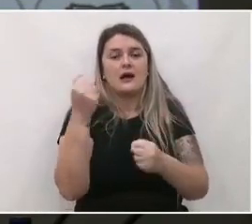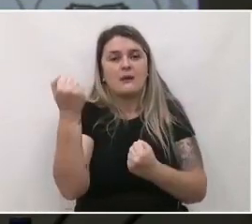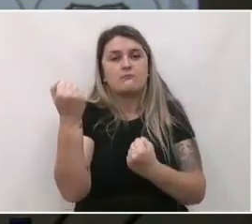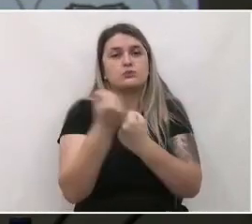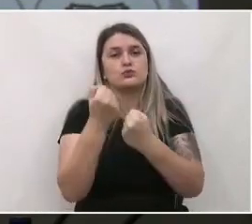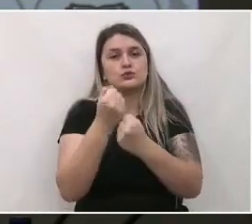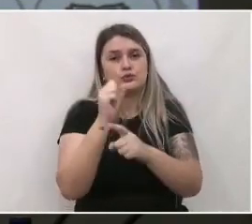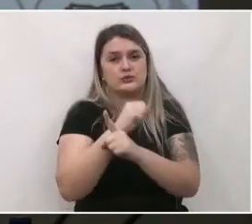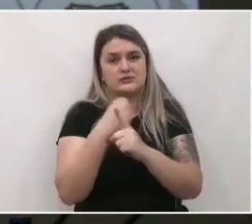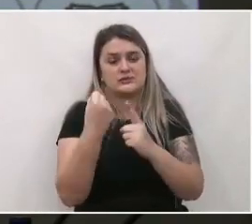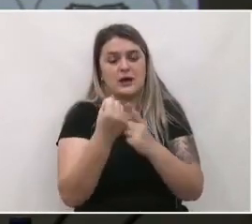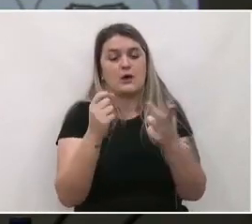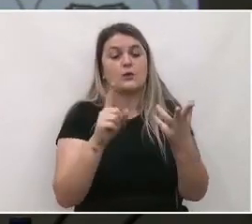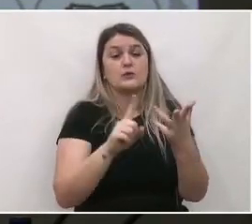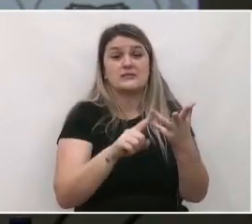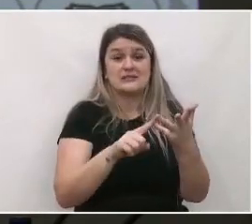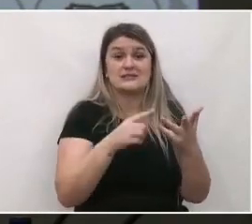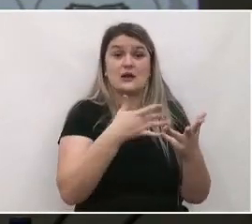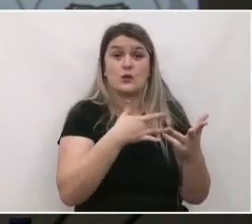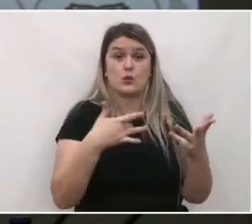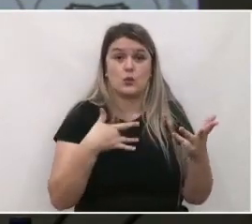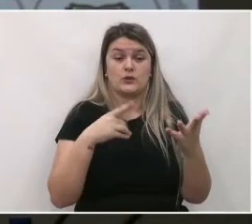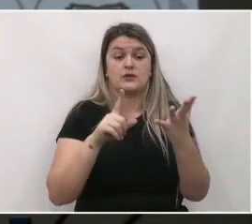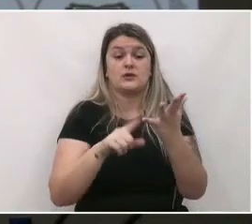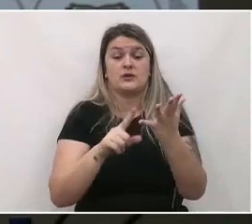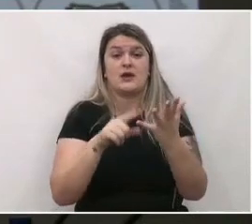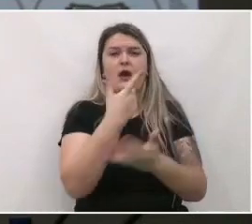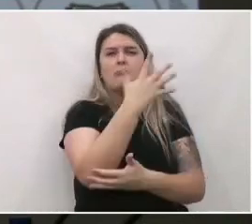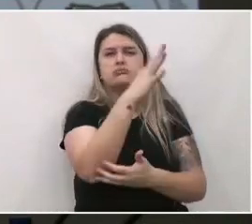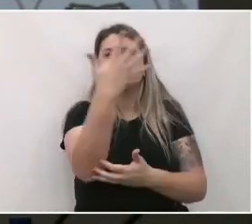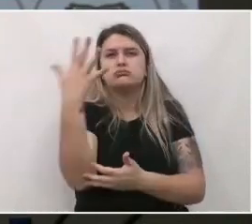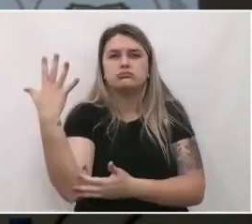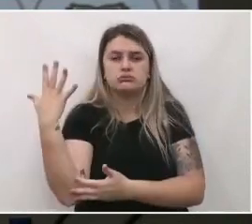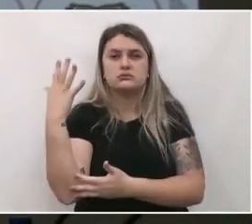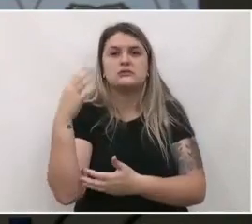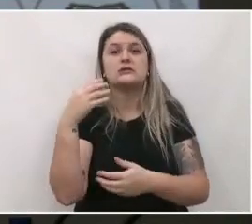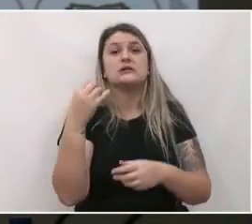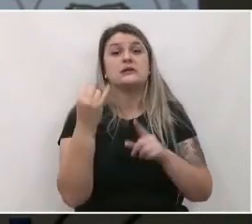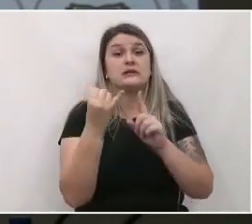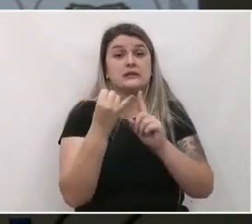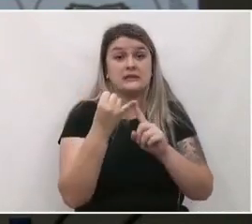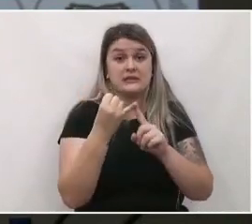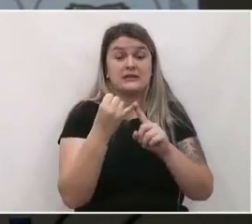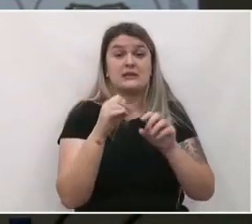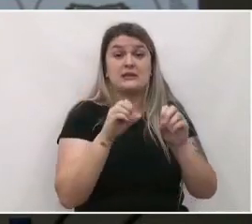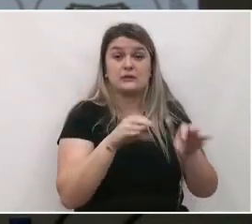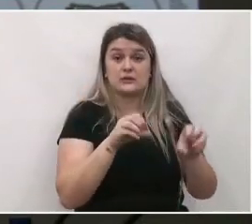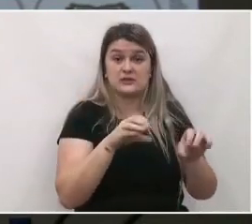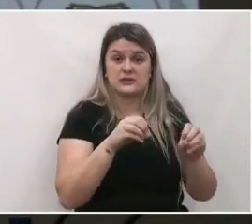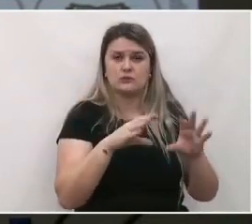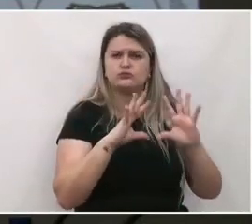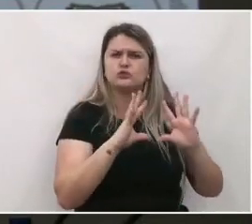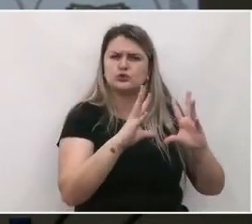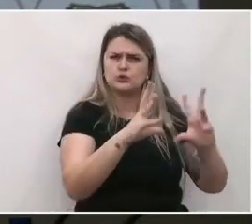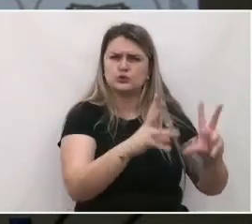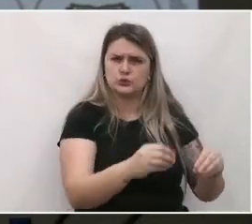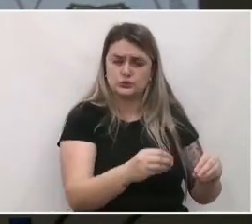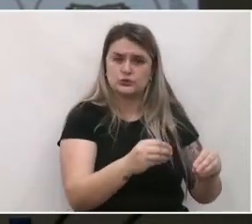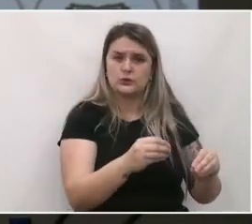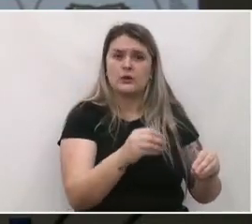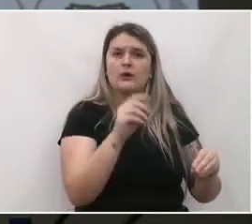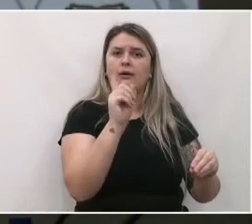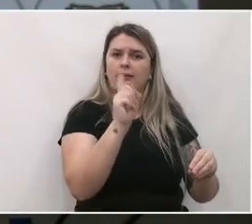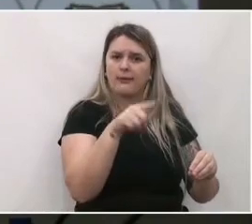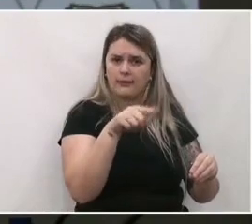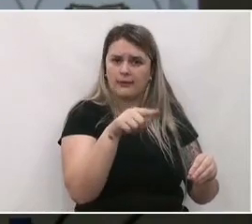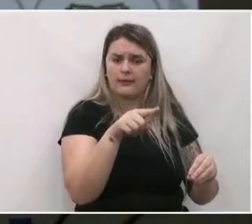de saúde, plano municipal de arborização urbana e o plano municipal de educação. Todos esses planos setoriais, eles devem